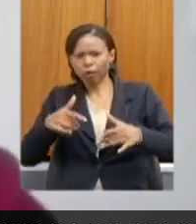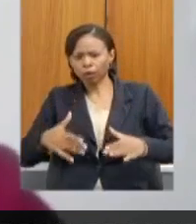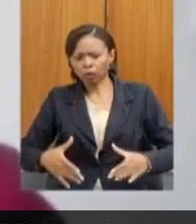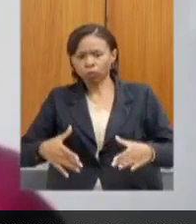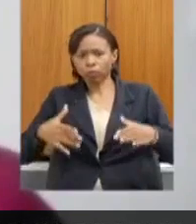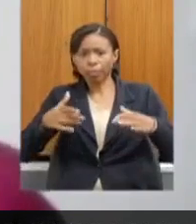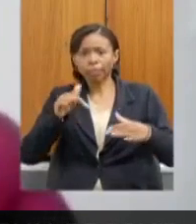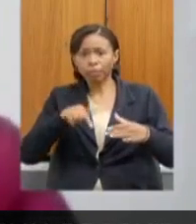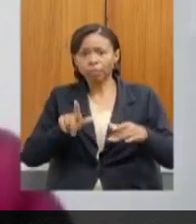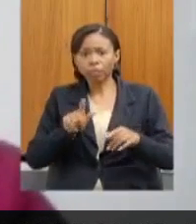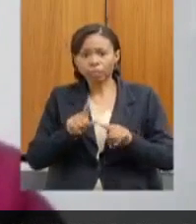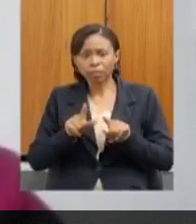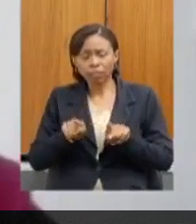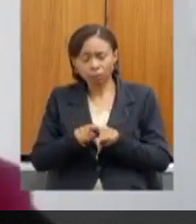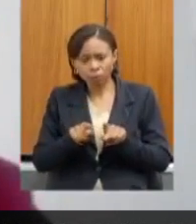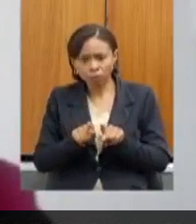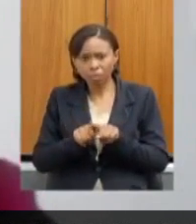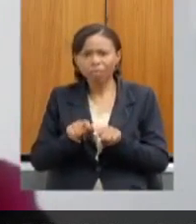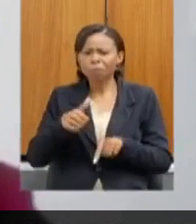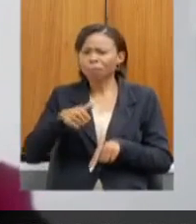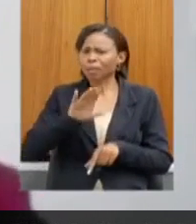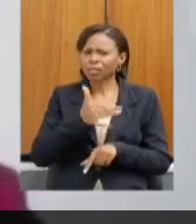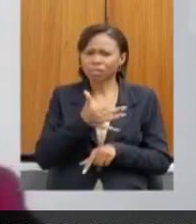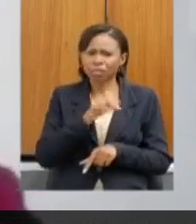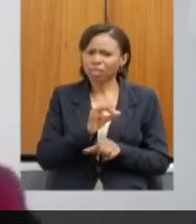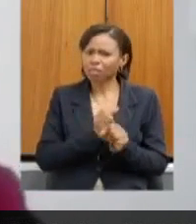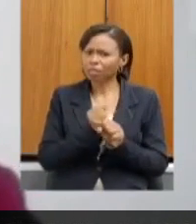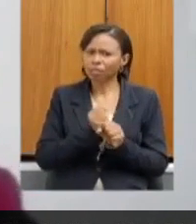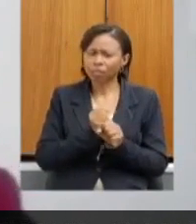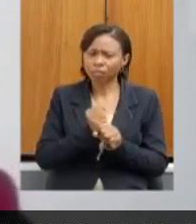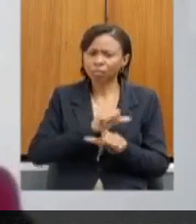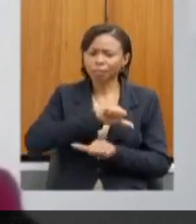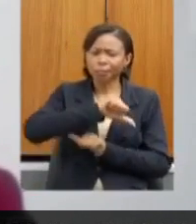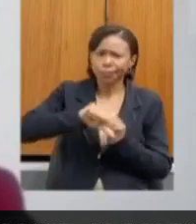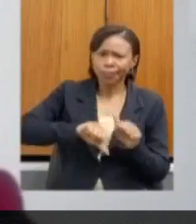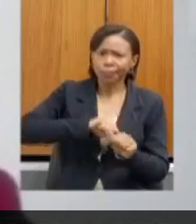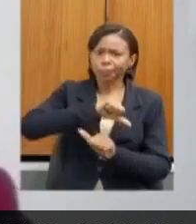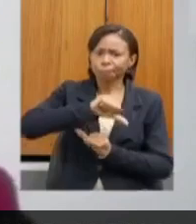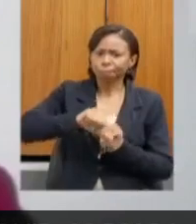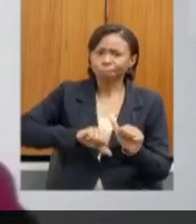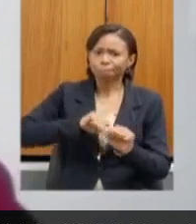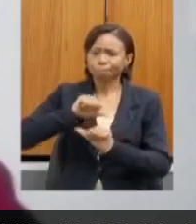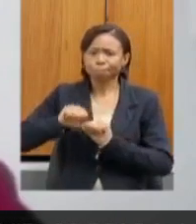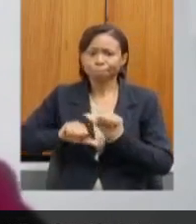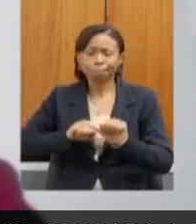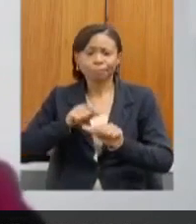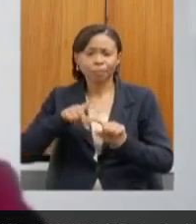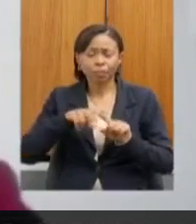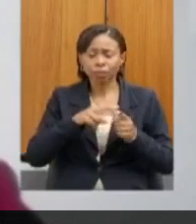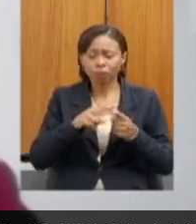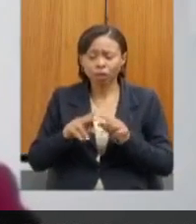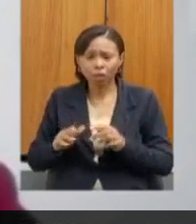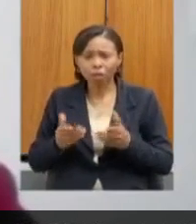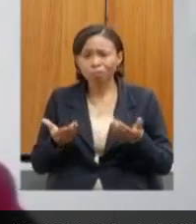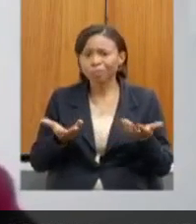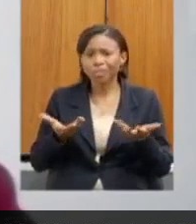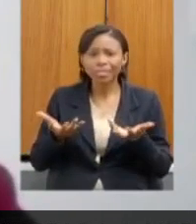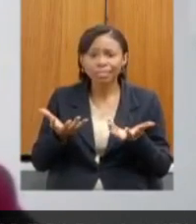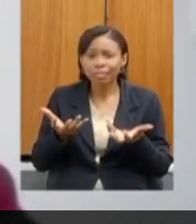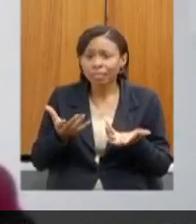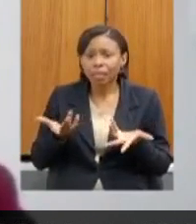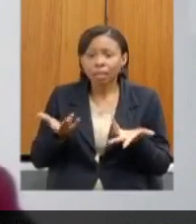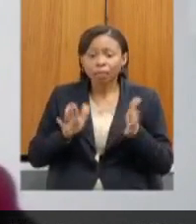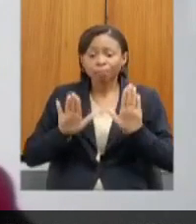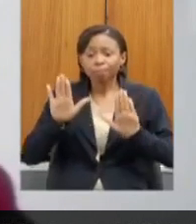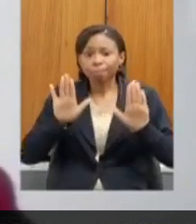está há mais de 10 anos sofrendo mudanças e modificações para poder ter o licenciamento, e esse é um